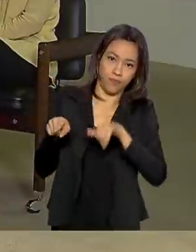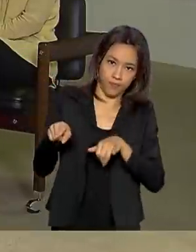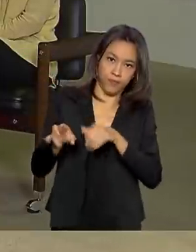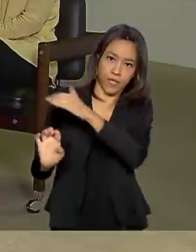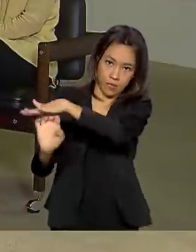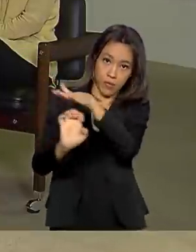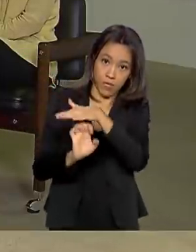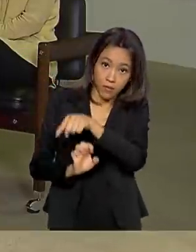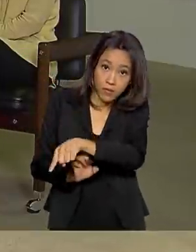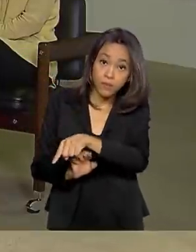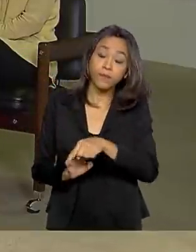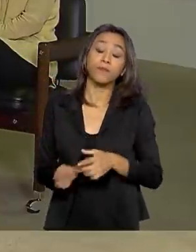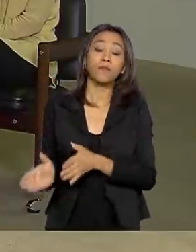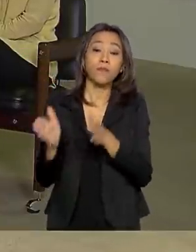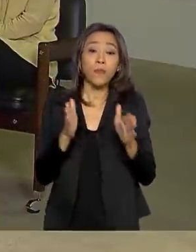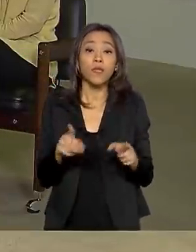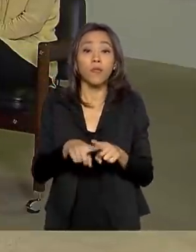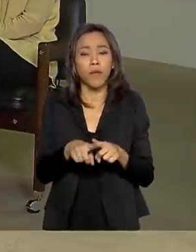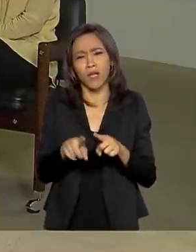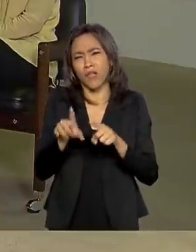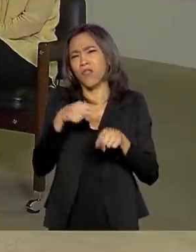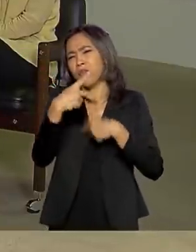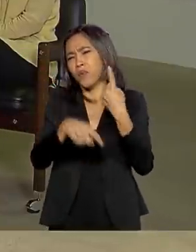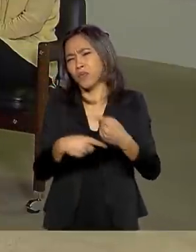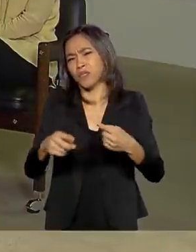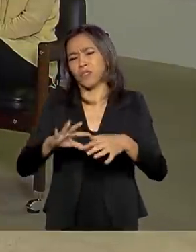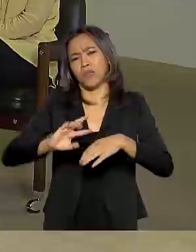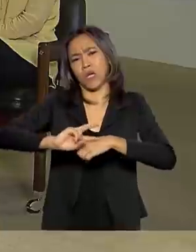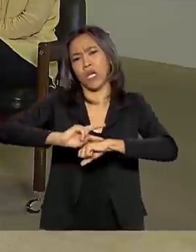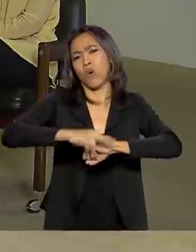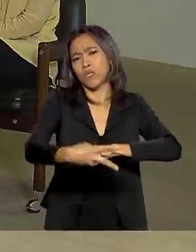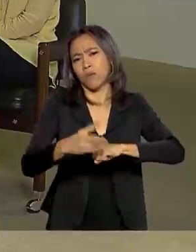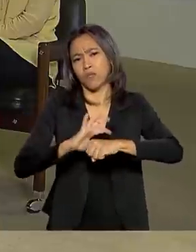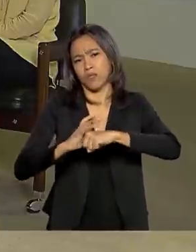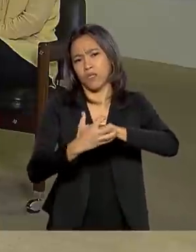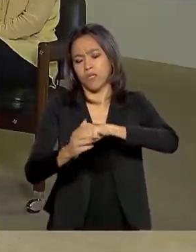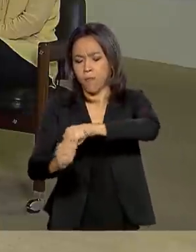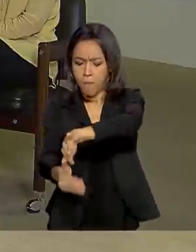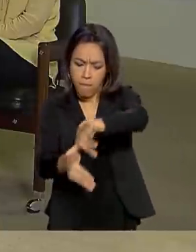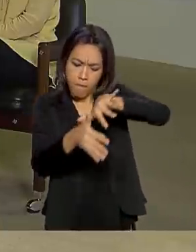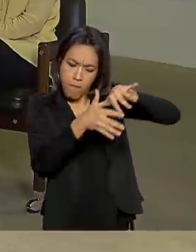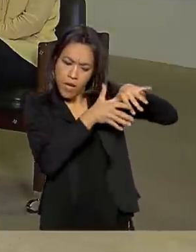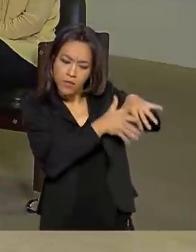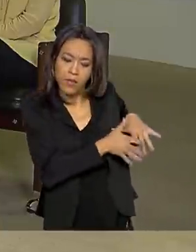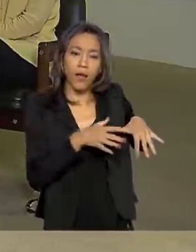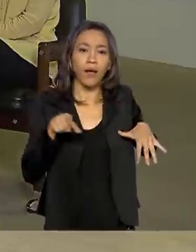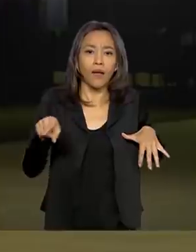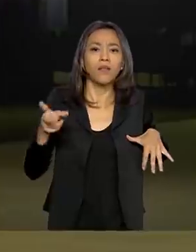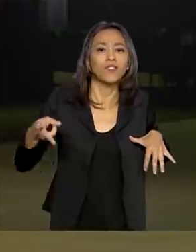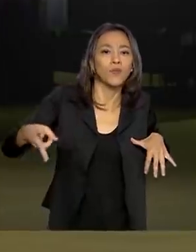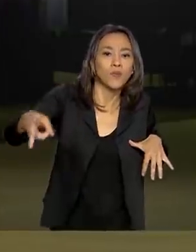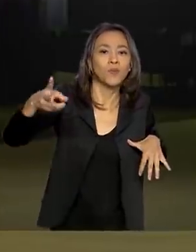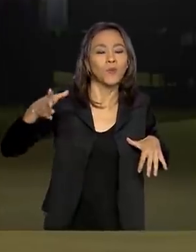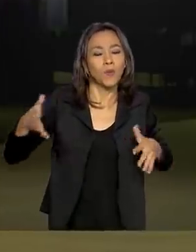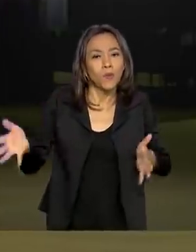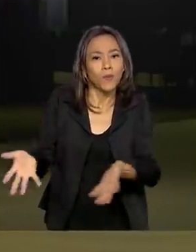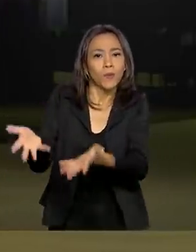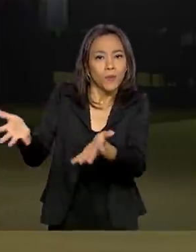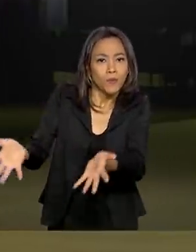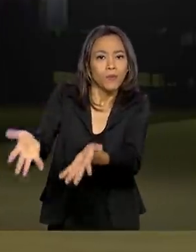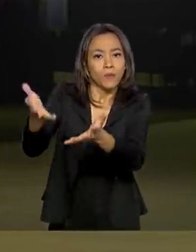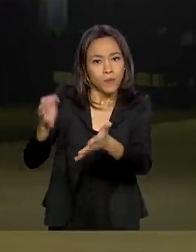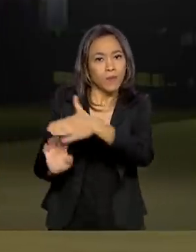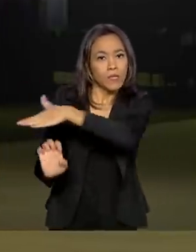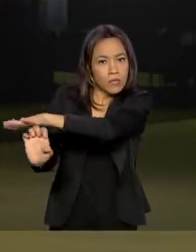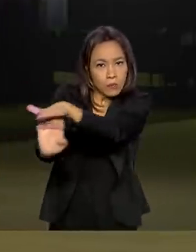passagem da crise, no momento seguinte, a gente tenha o setor saneado, a gente consiga sobreviver a